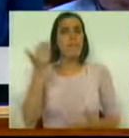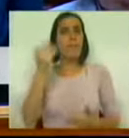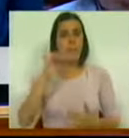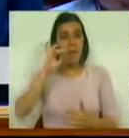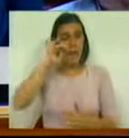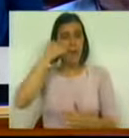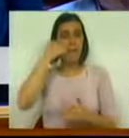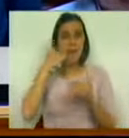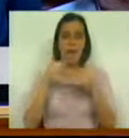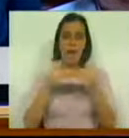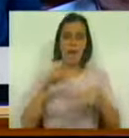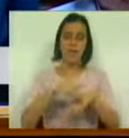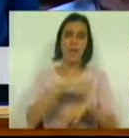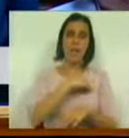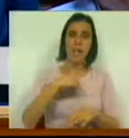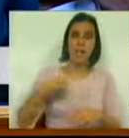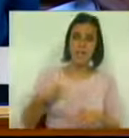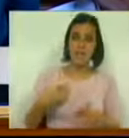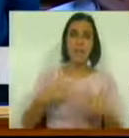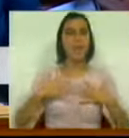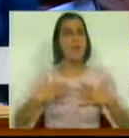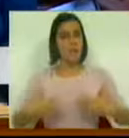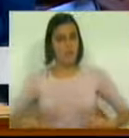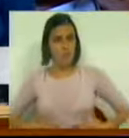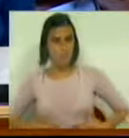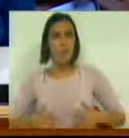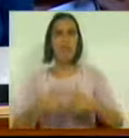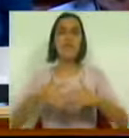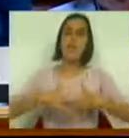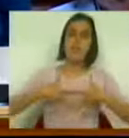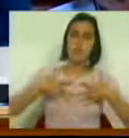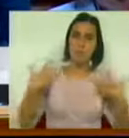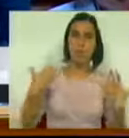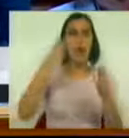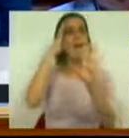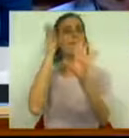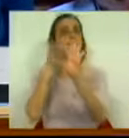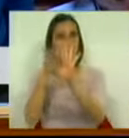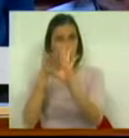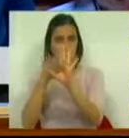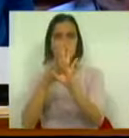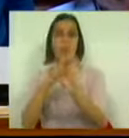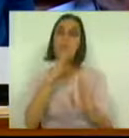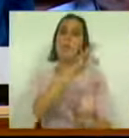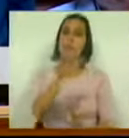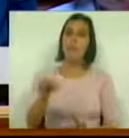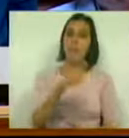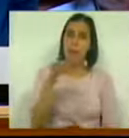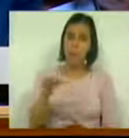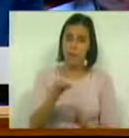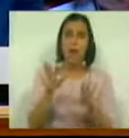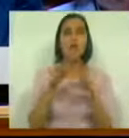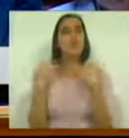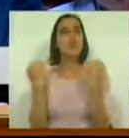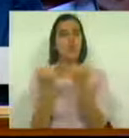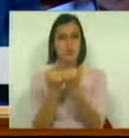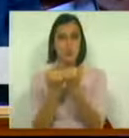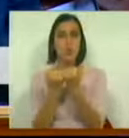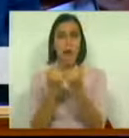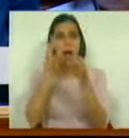afeta a nível clínico, físico, emocional e psicológico, familiar, social,